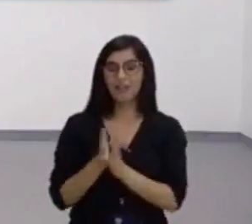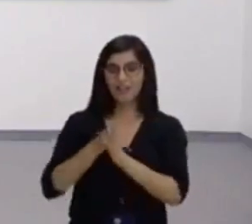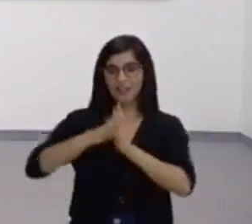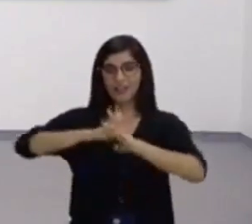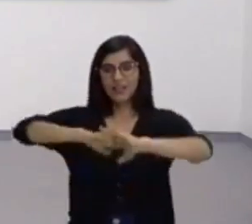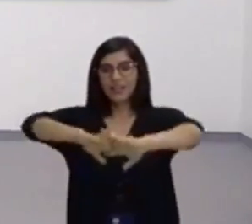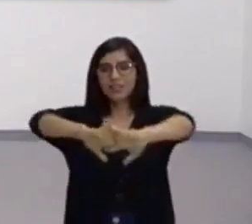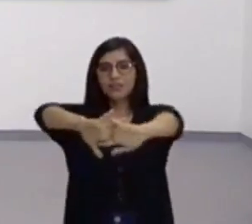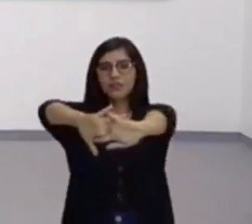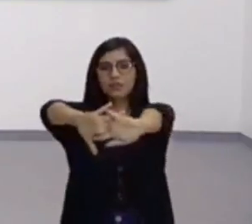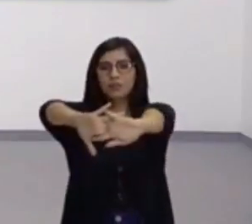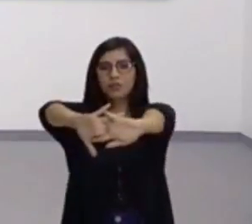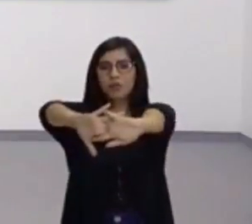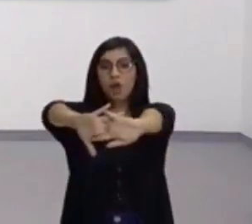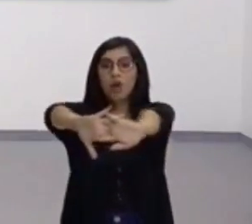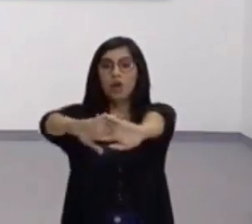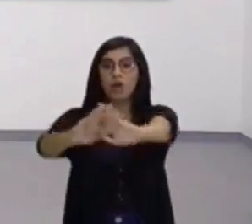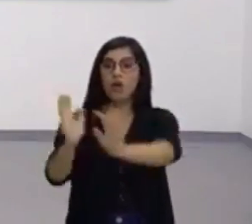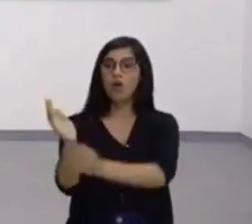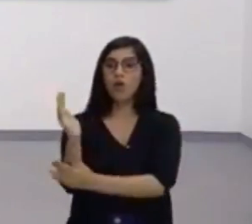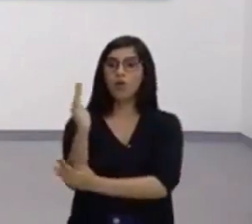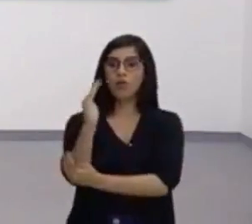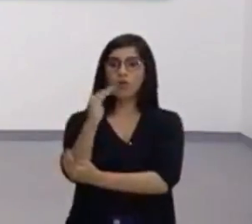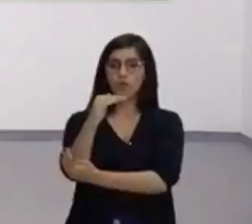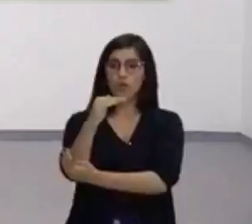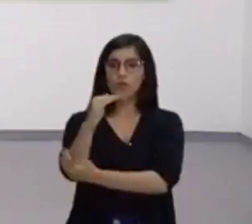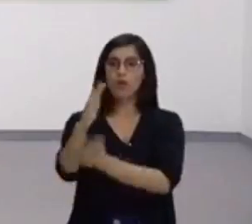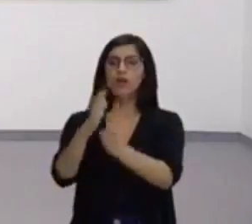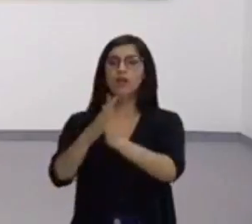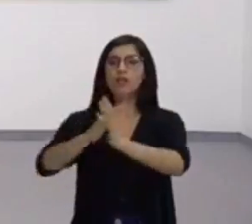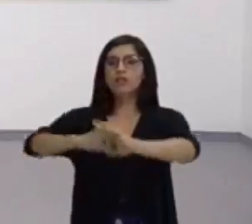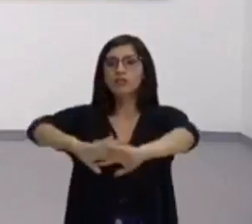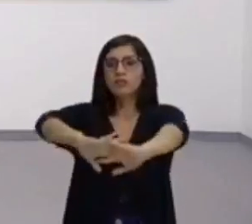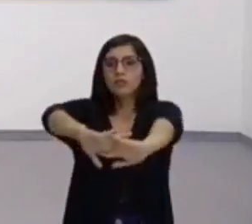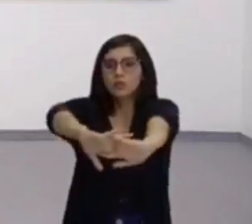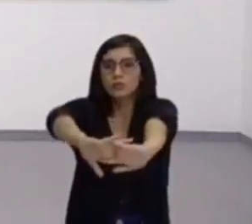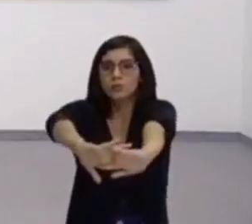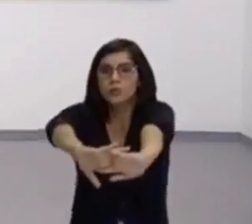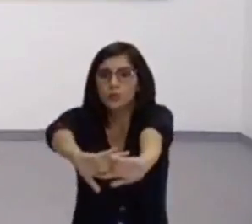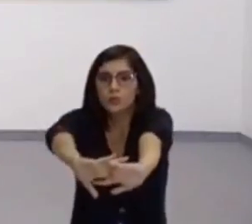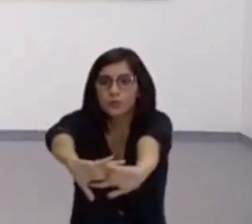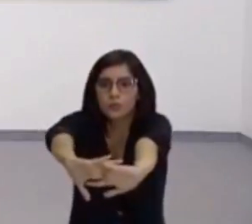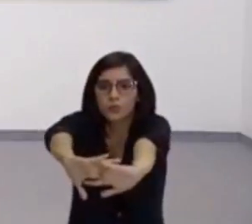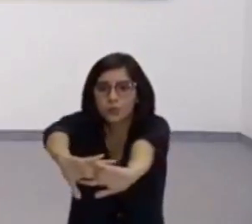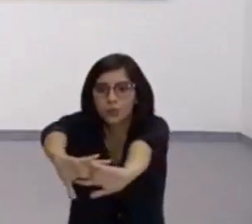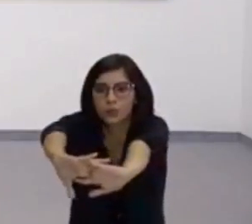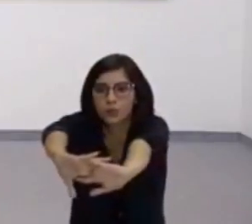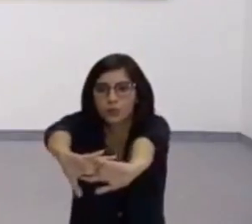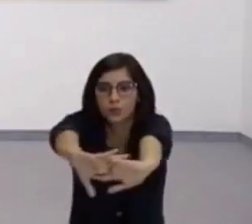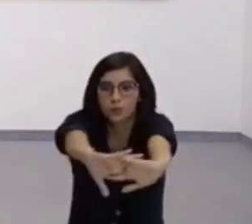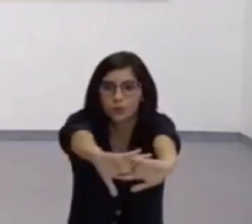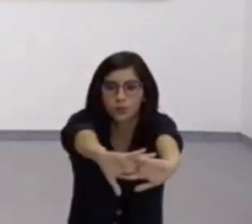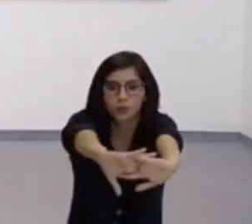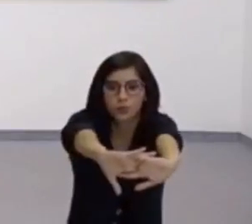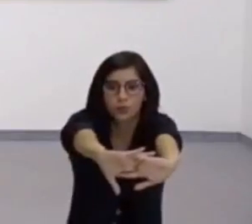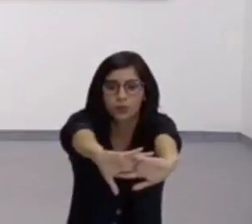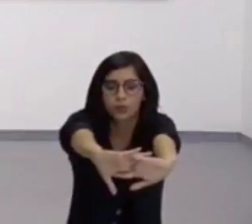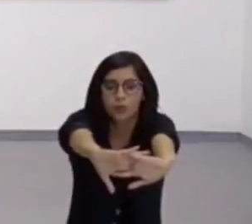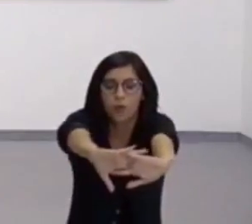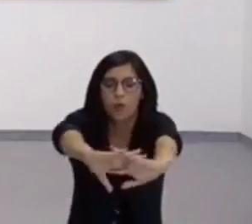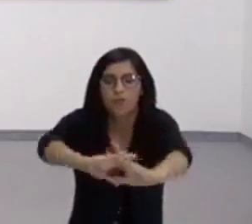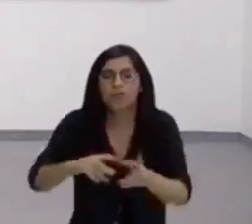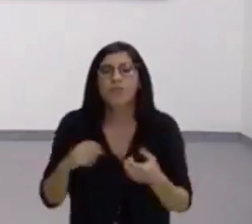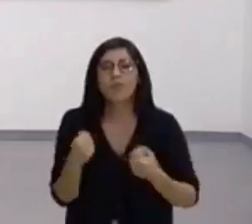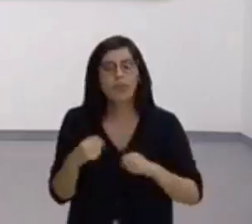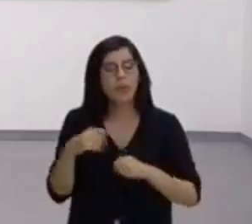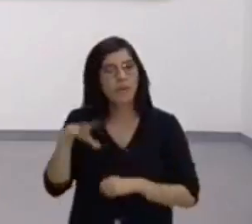novamente. Curvei a minha coluna e estou alongando. Ah, eu posso até ouvir daqui